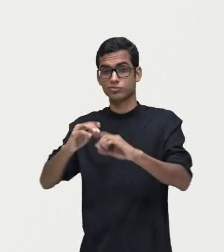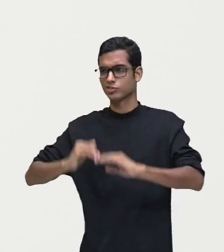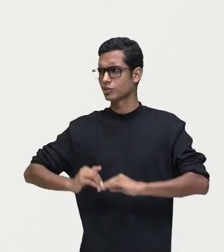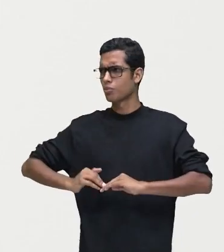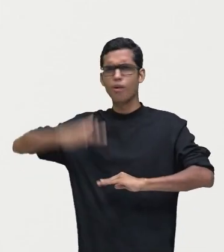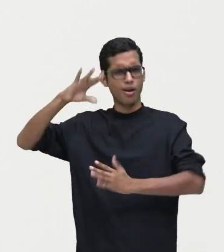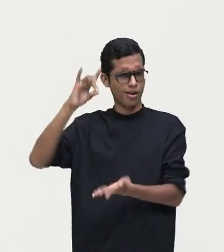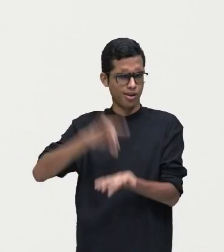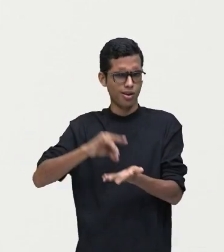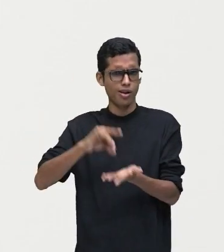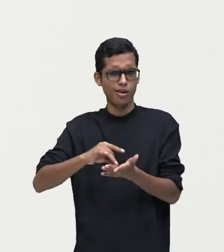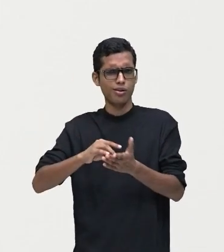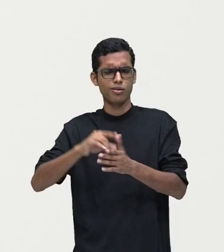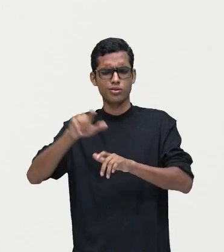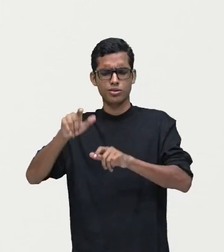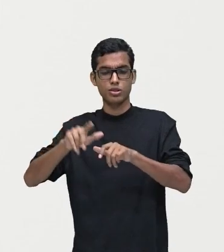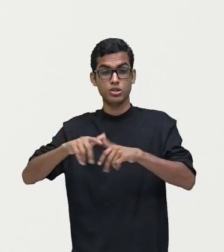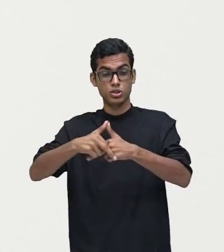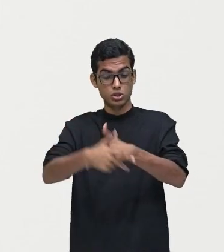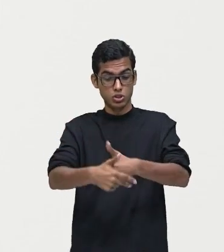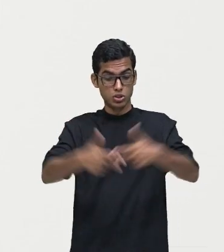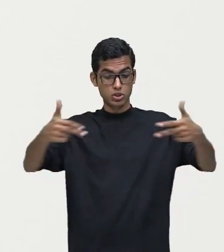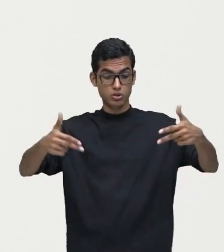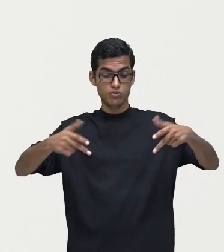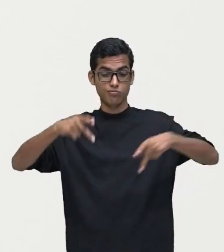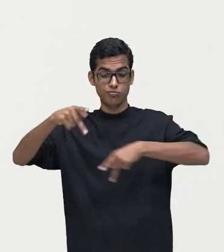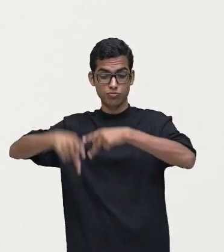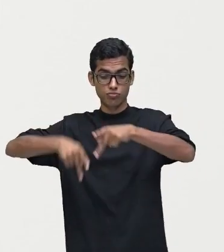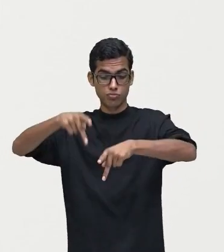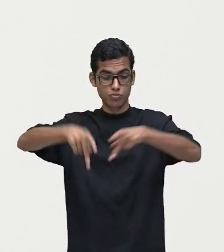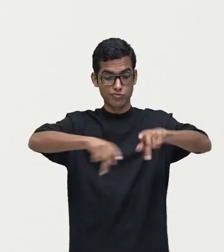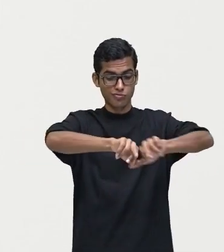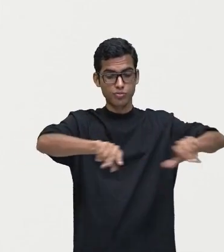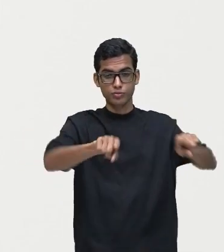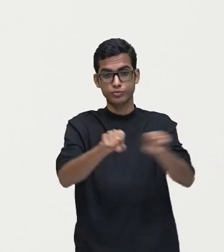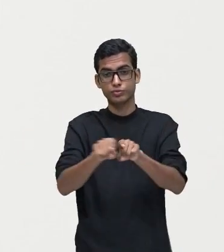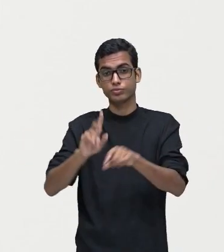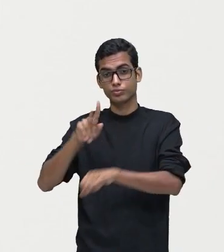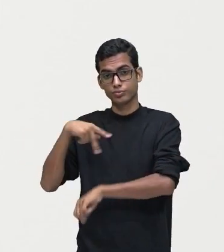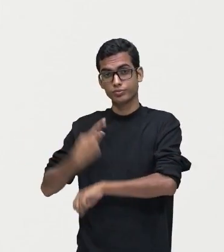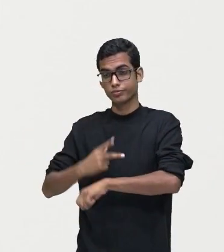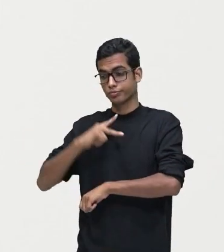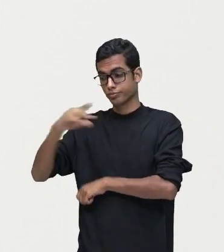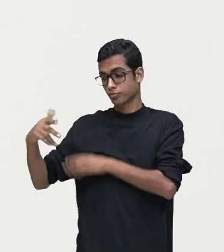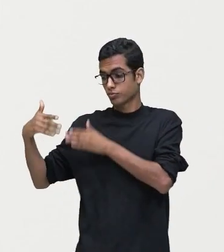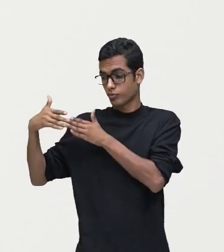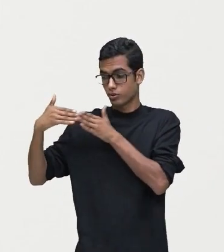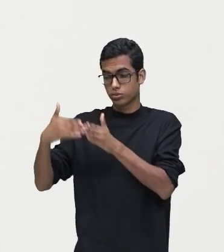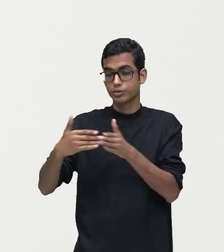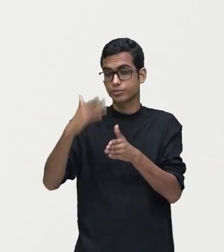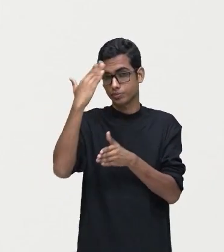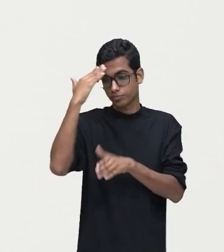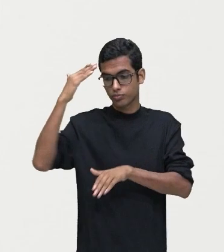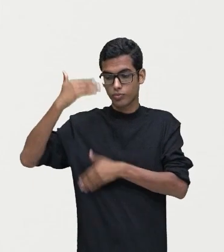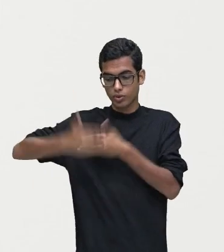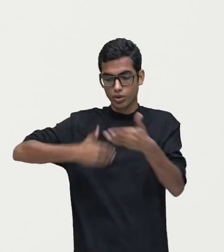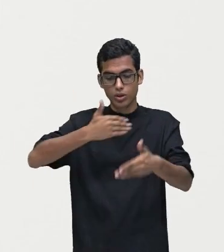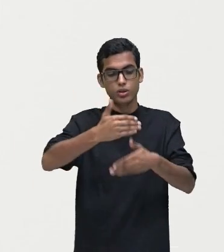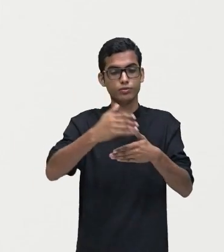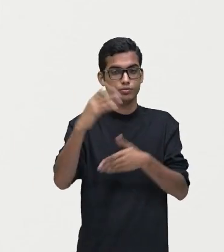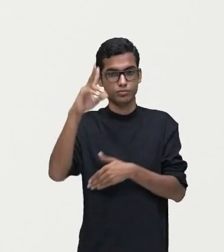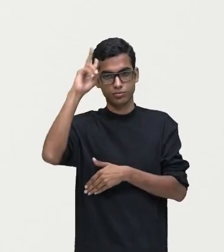que essas, de várias etnias, certo? Porém, com a chegada dos portugueses, sabemos que houve todo um processo